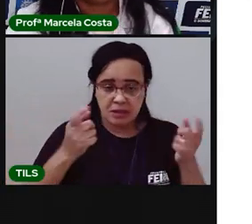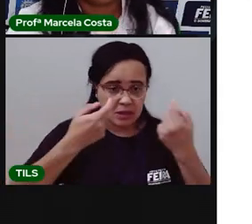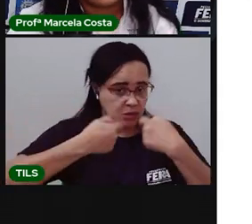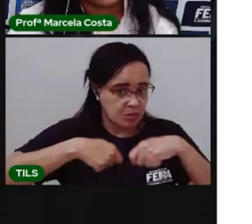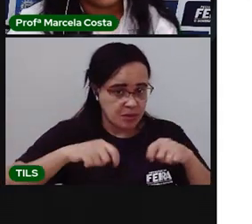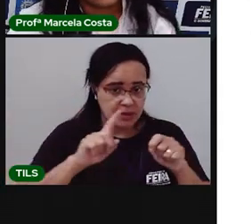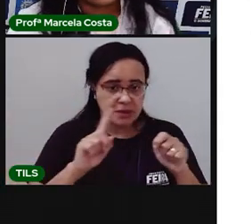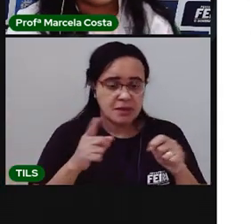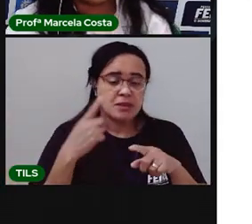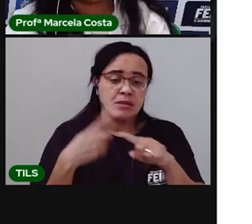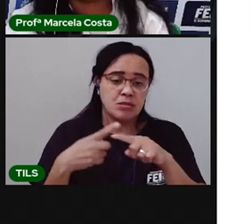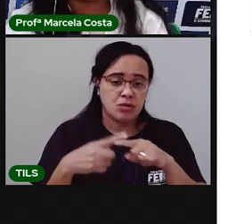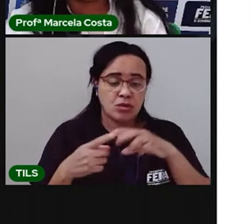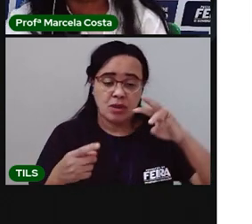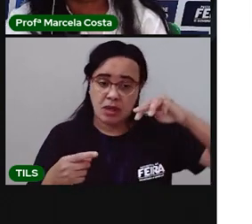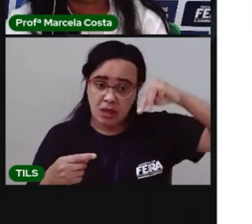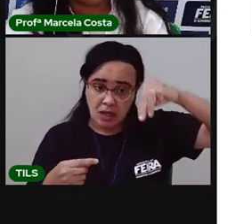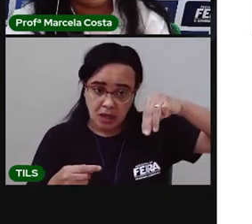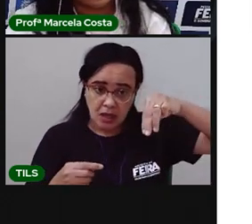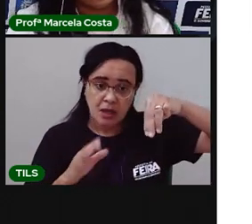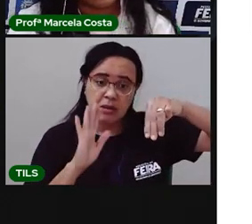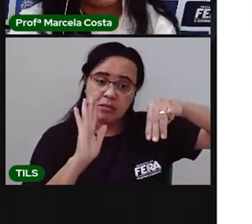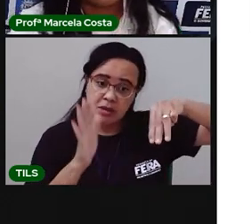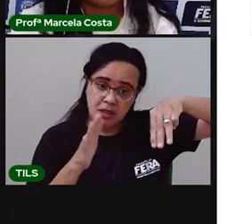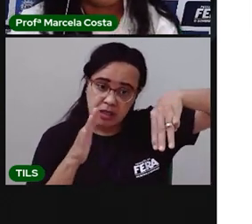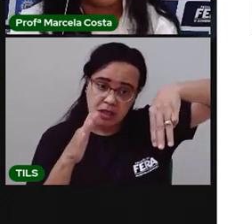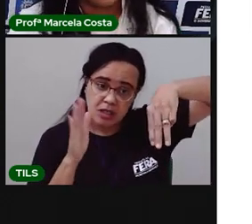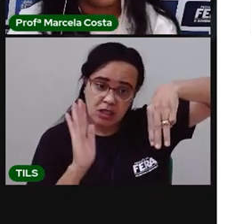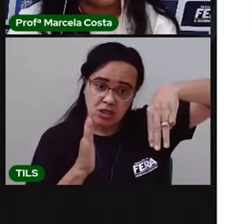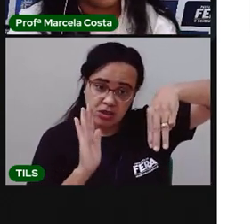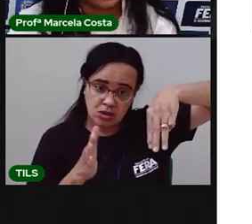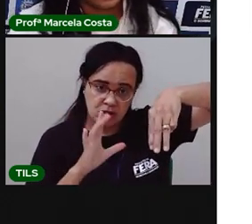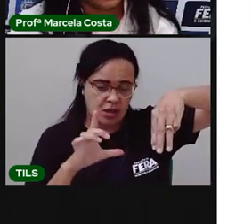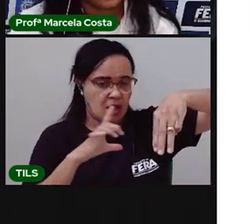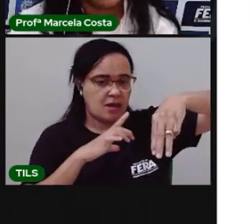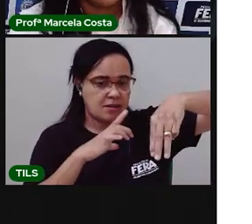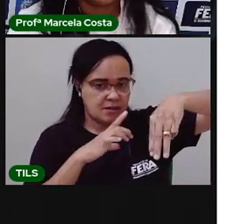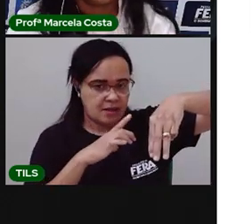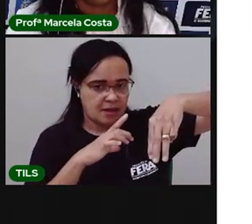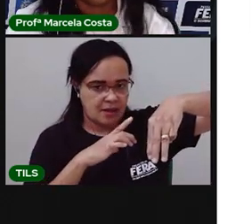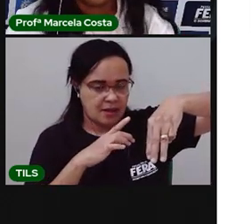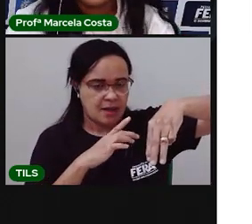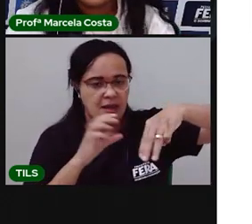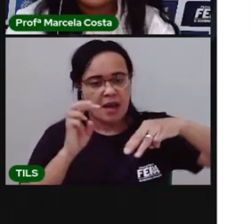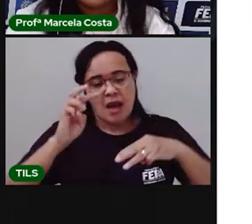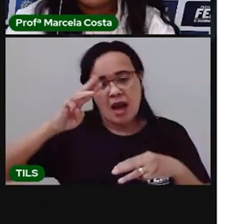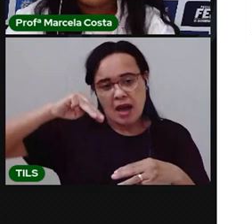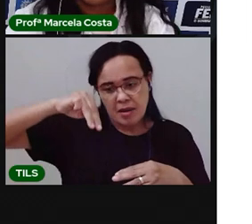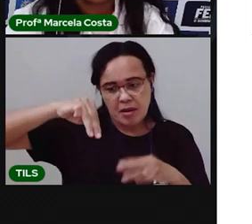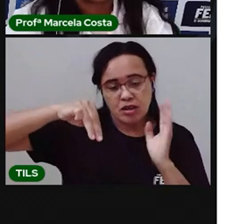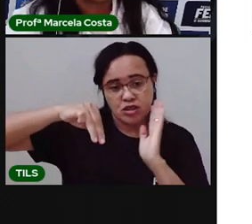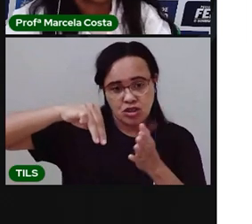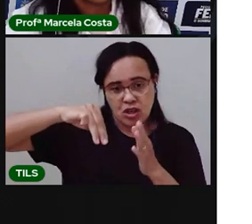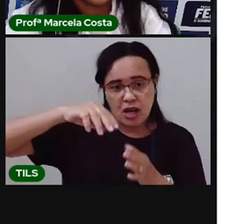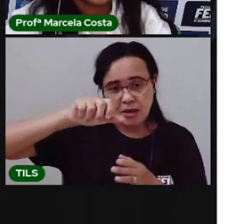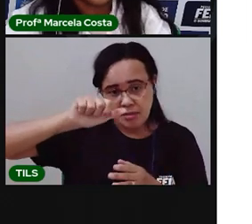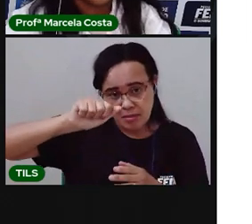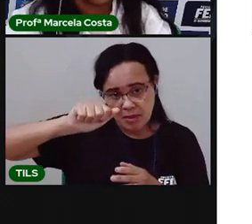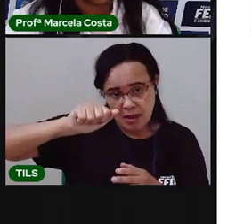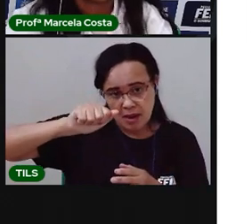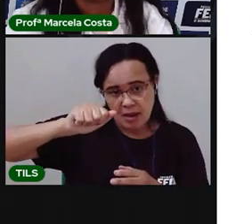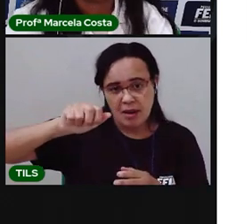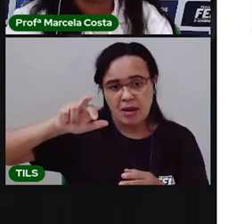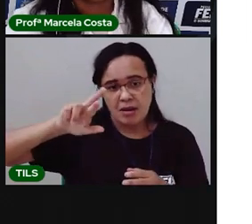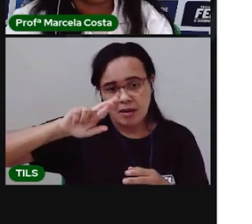Vou colocar as outras letras. O A, o R, o I, o C,